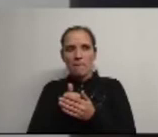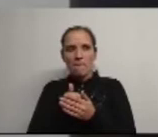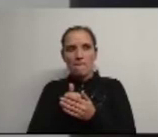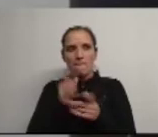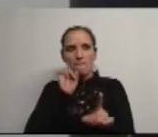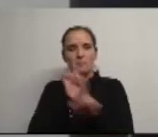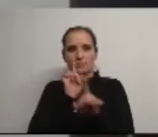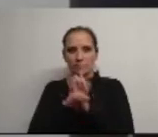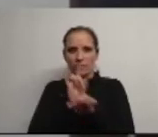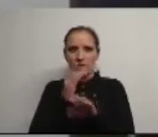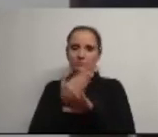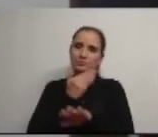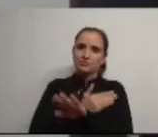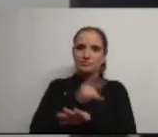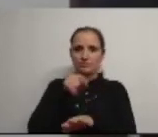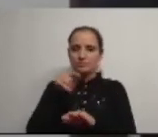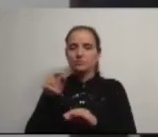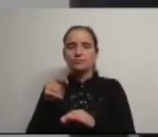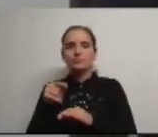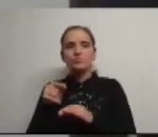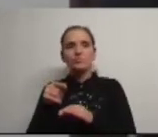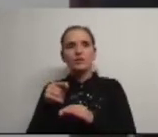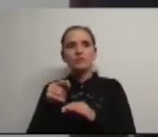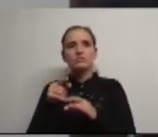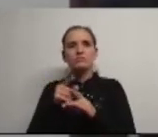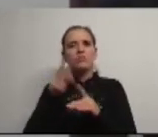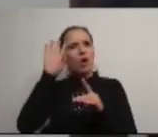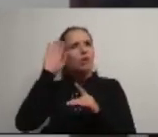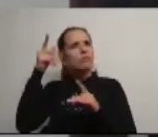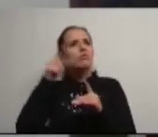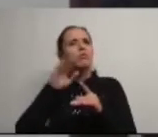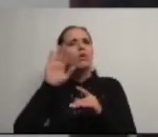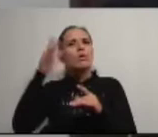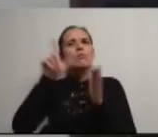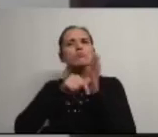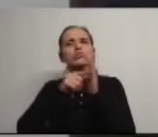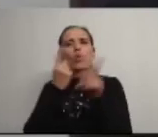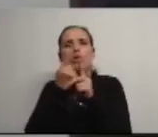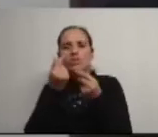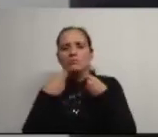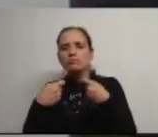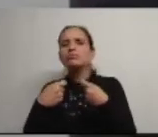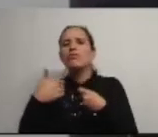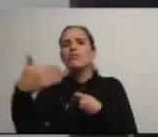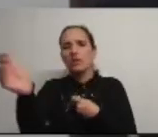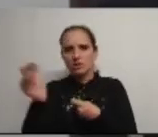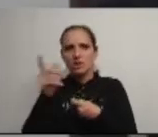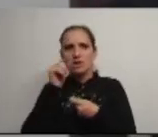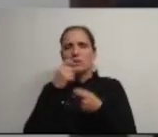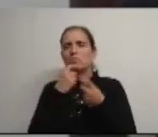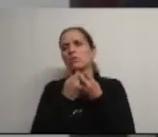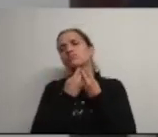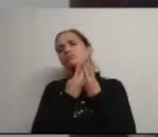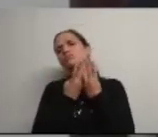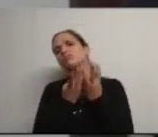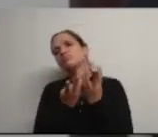não mesmo anteciparem elas próprias comissões projeções inerentes a investimentos em projeto e sucessivamente poderíamos enumerar Sr.